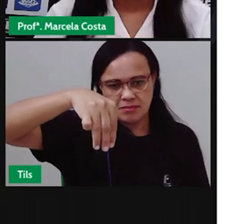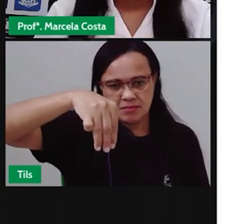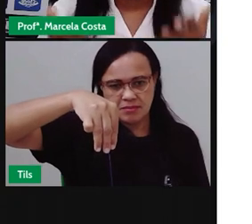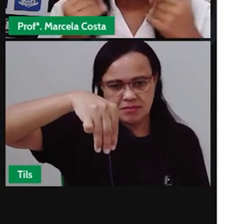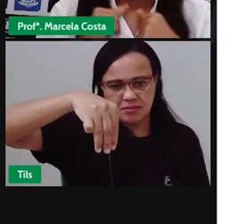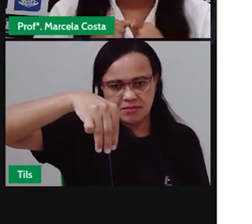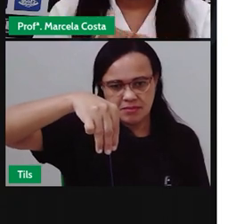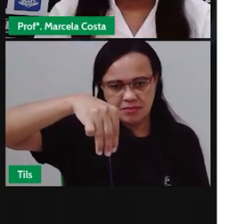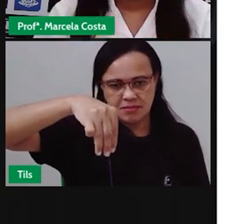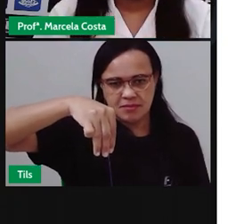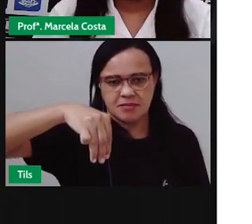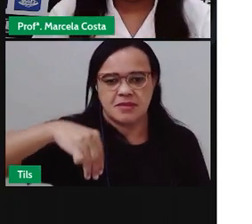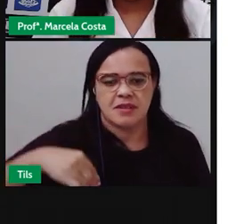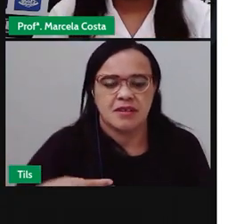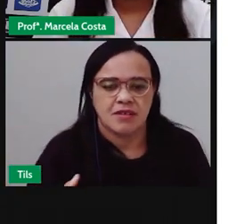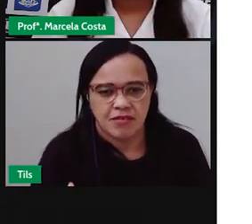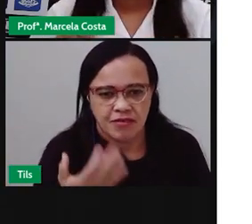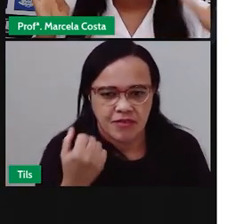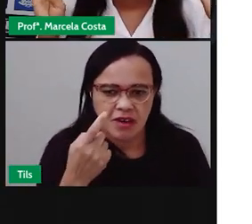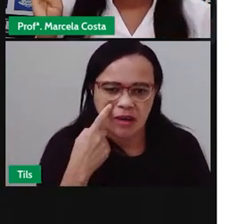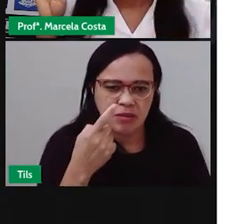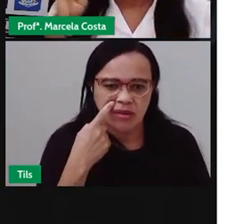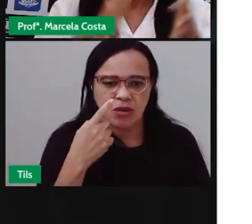Vamos contar Quantas sílabas Tem?